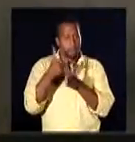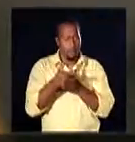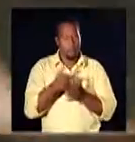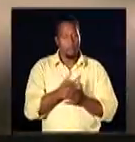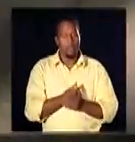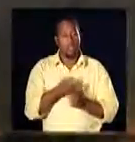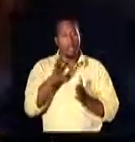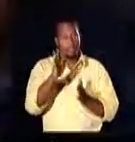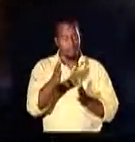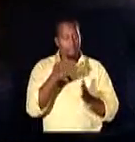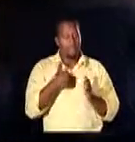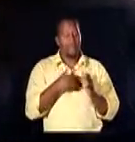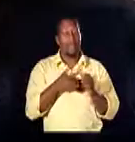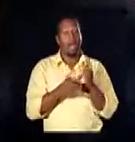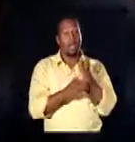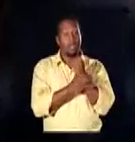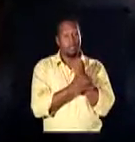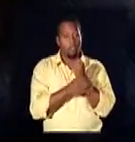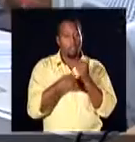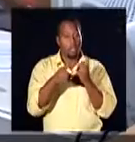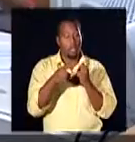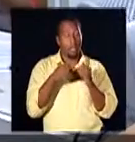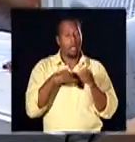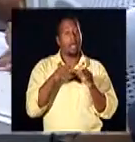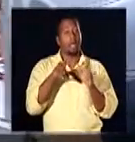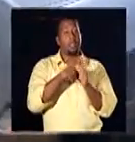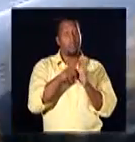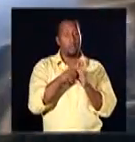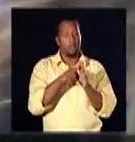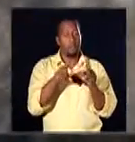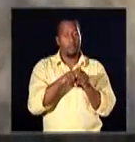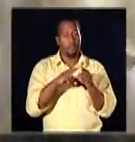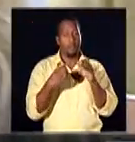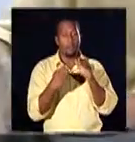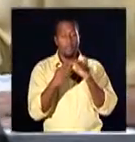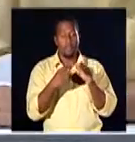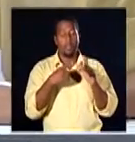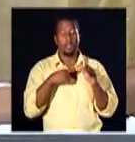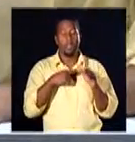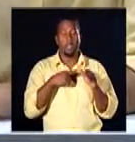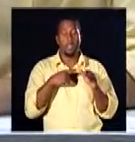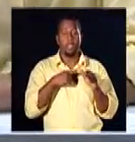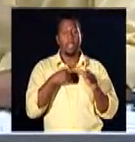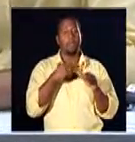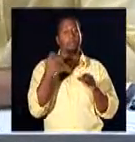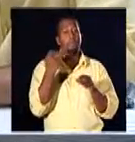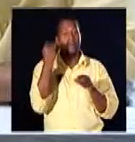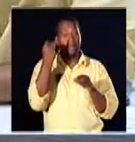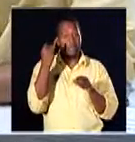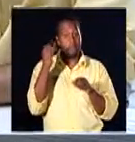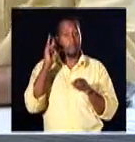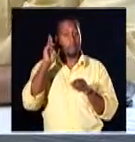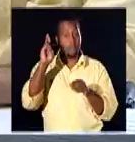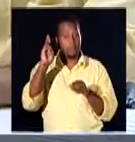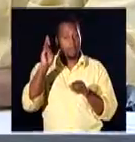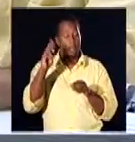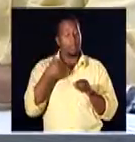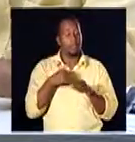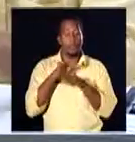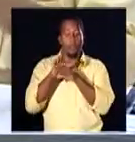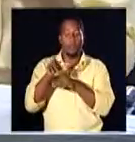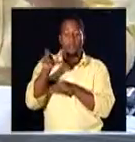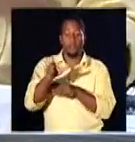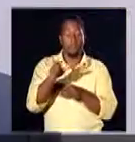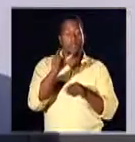Para atuar na garantia à legislação, as agências reguladoras também possuem um papel importante no acompanhamento dos